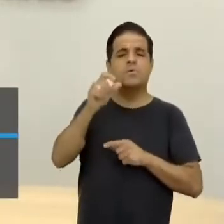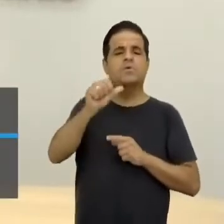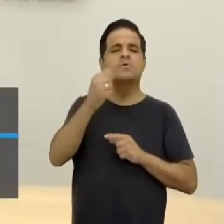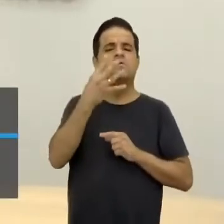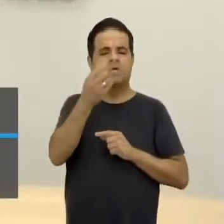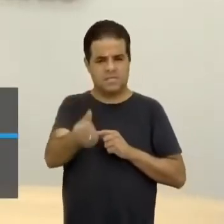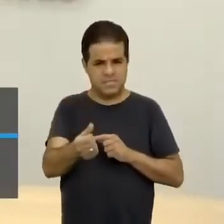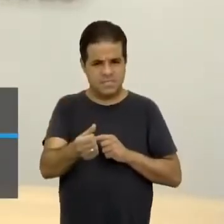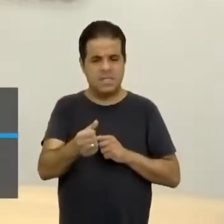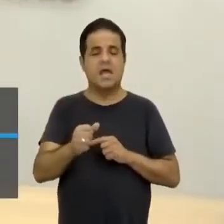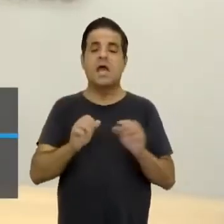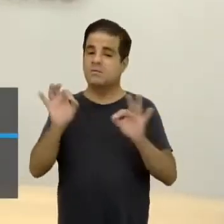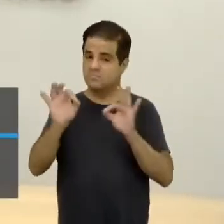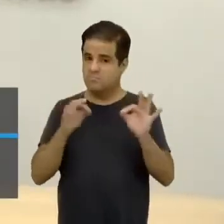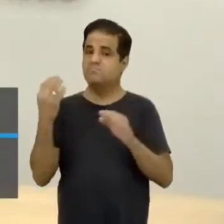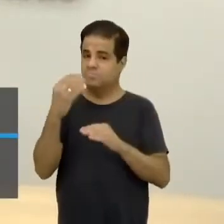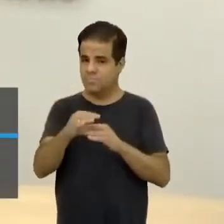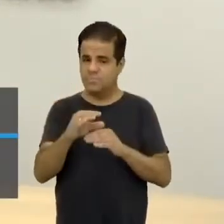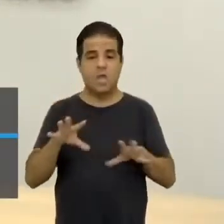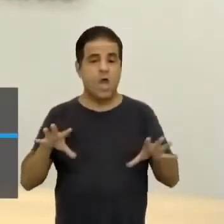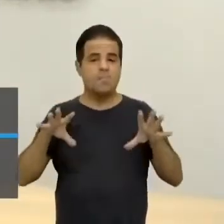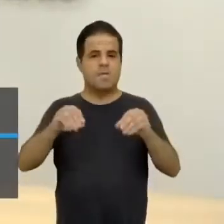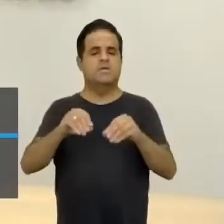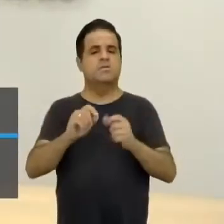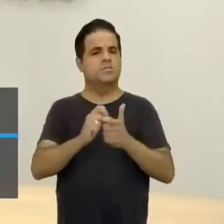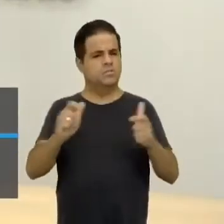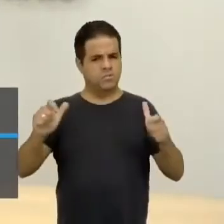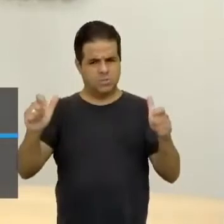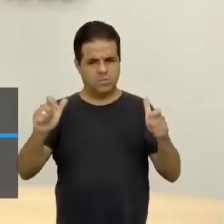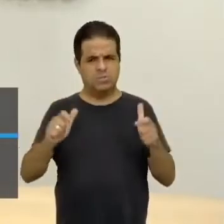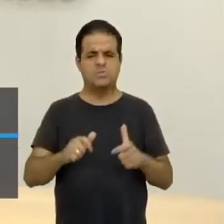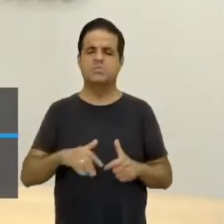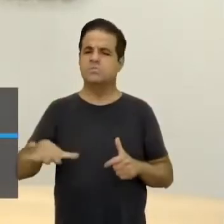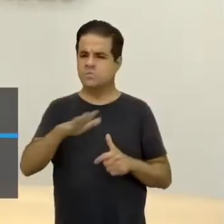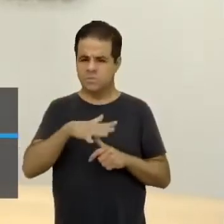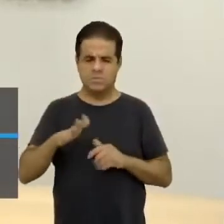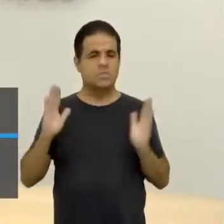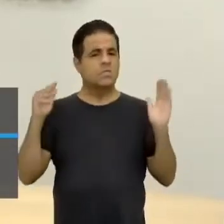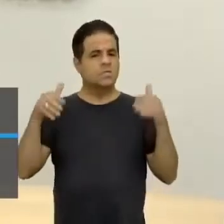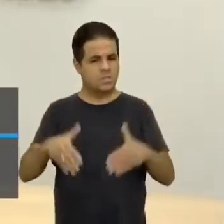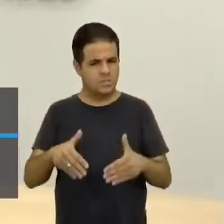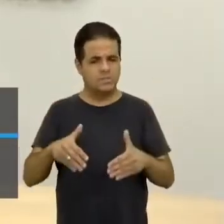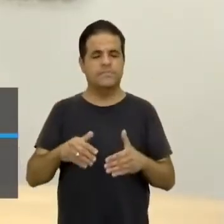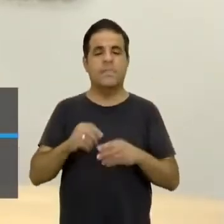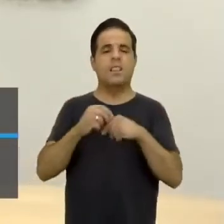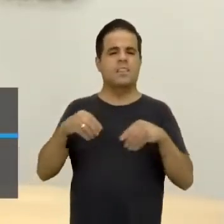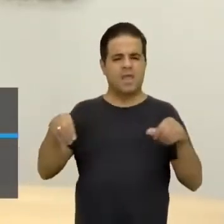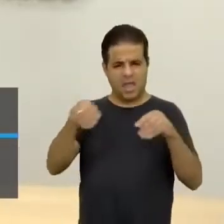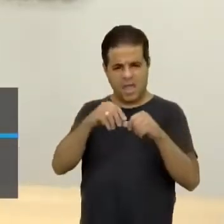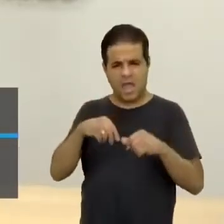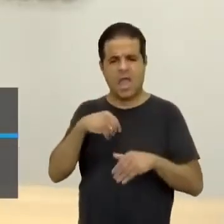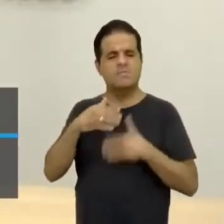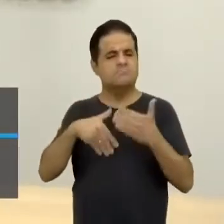que a professora está abordando, mexer nessa estrutura viciada, concentradora de terra,